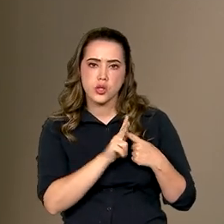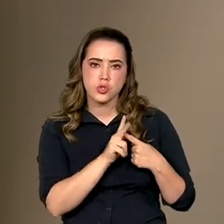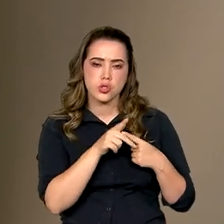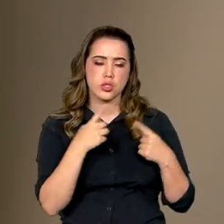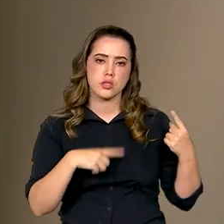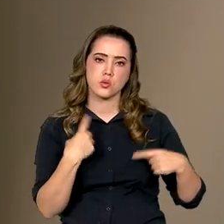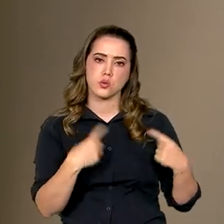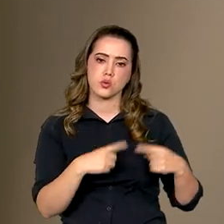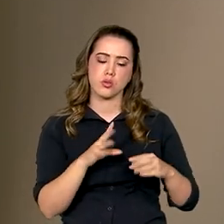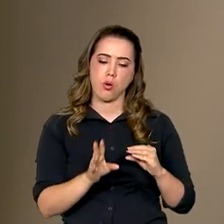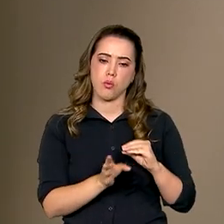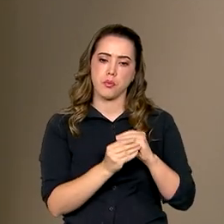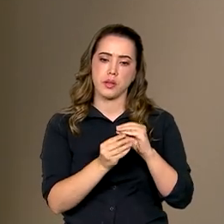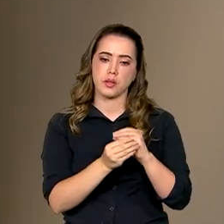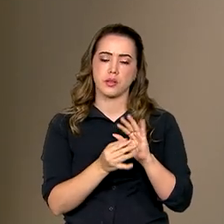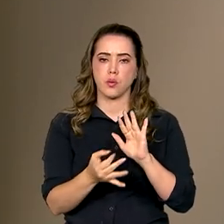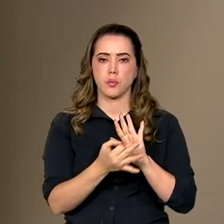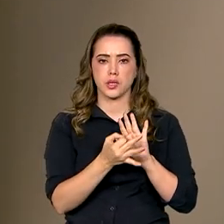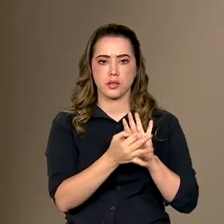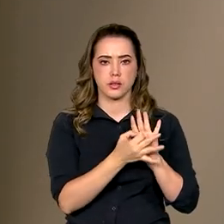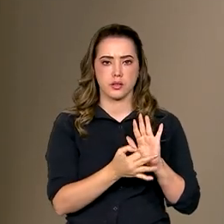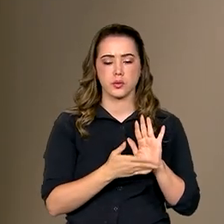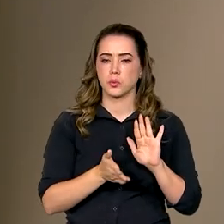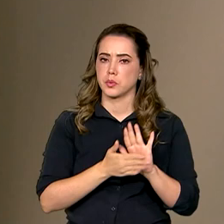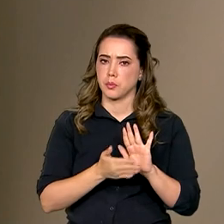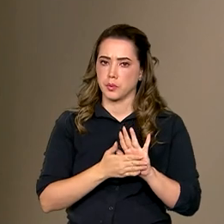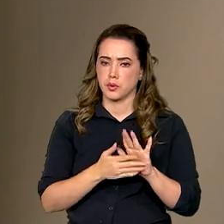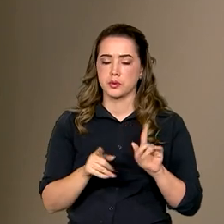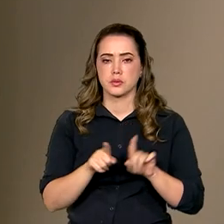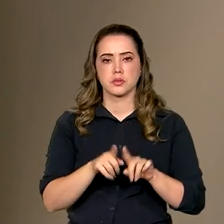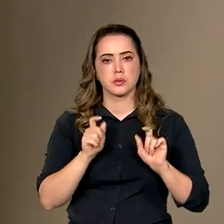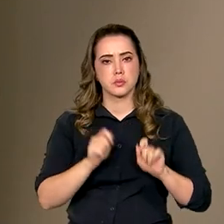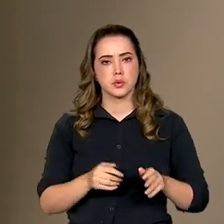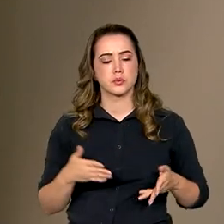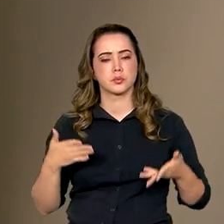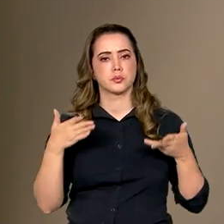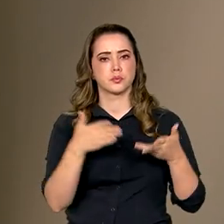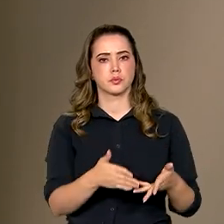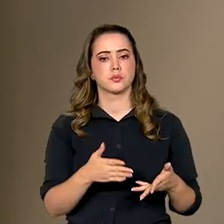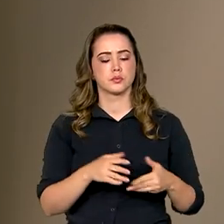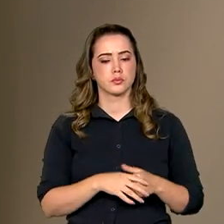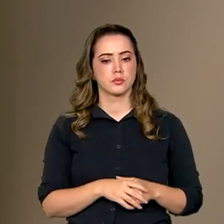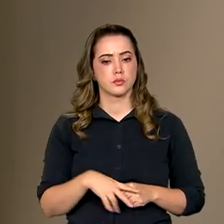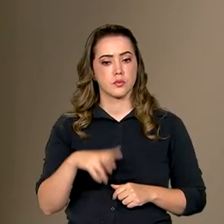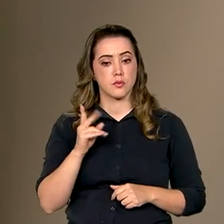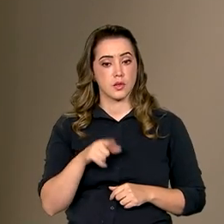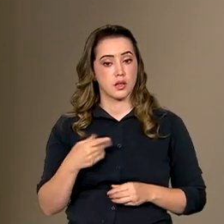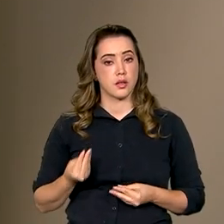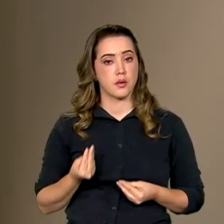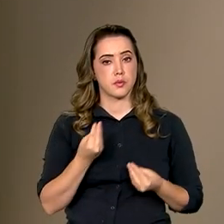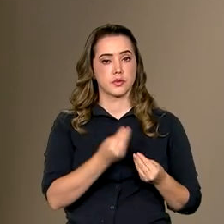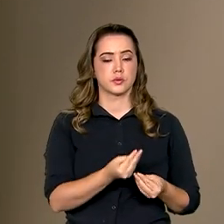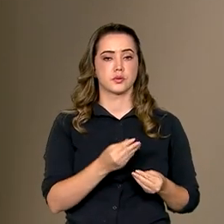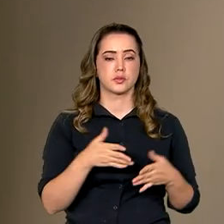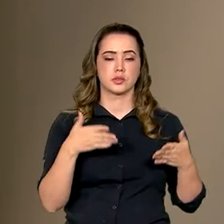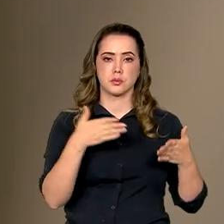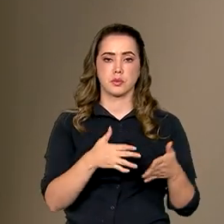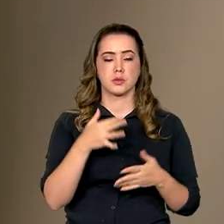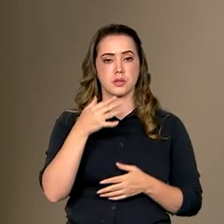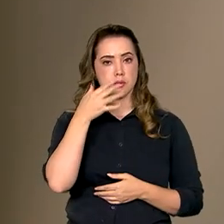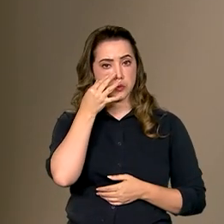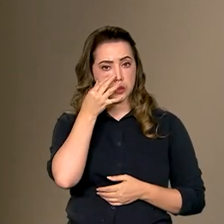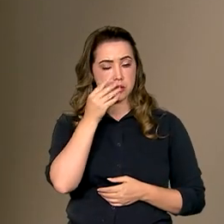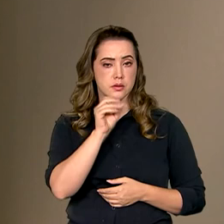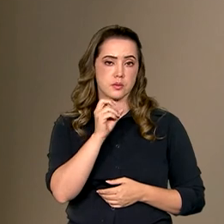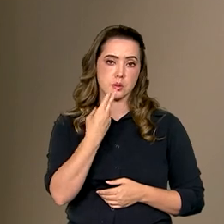debates com emendas, com sugestões, com propostas que são vindas dessa participação presencial